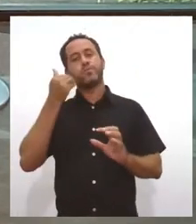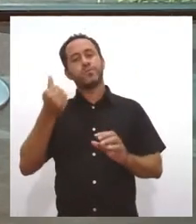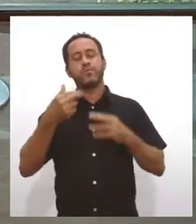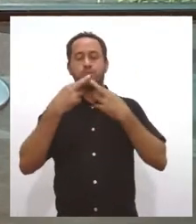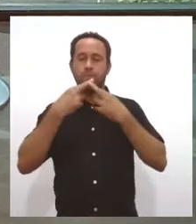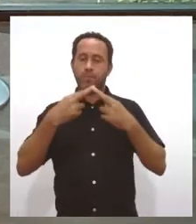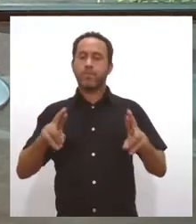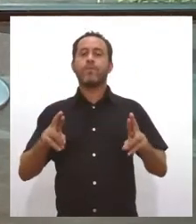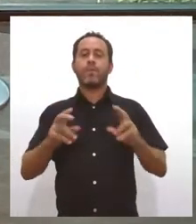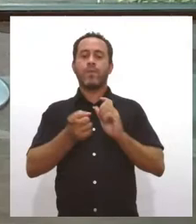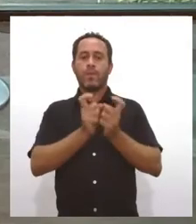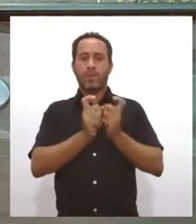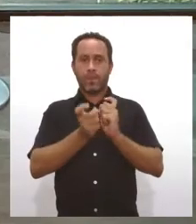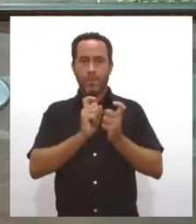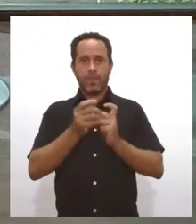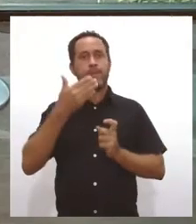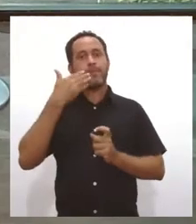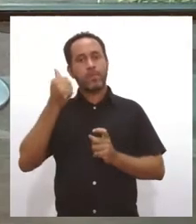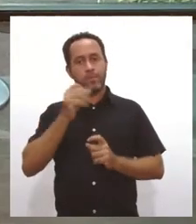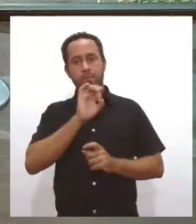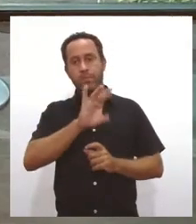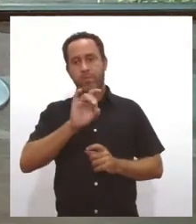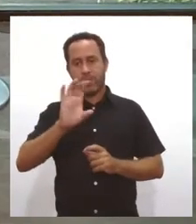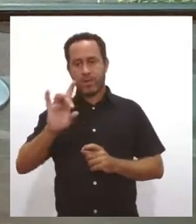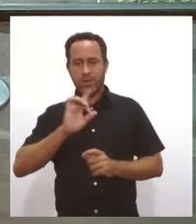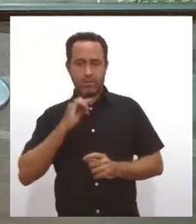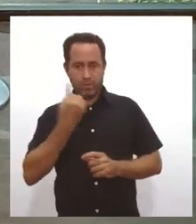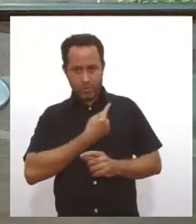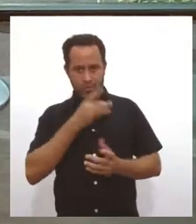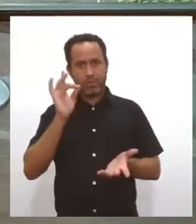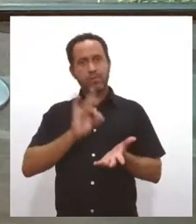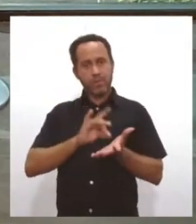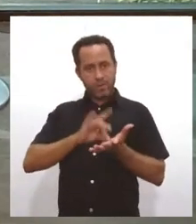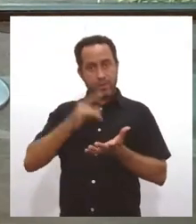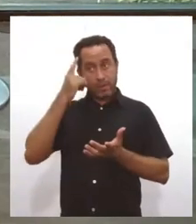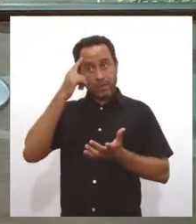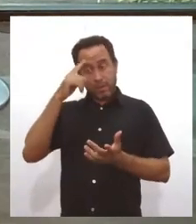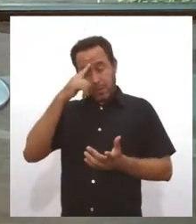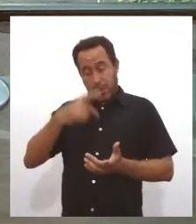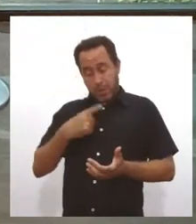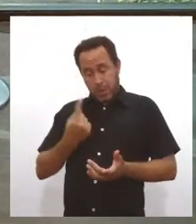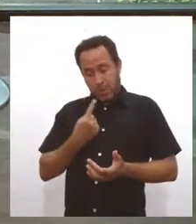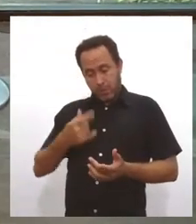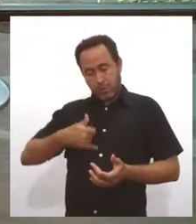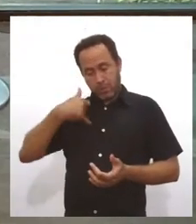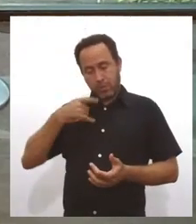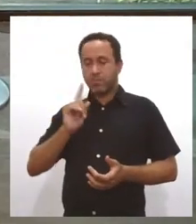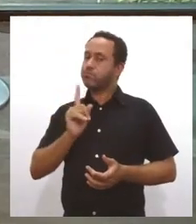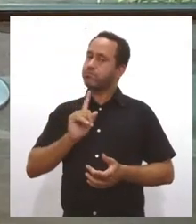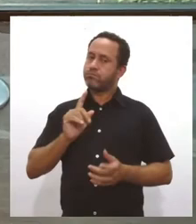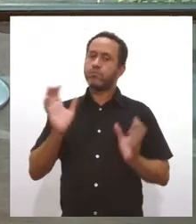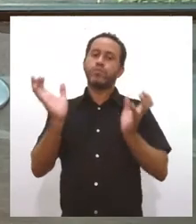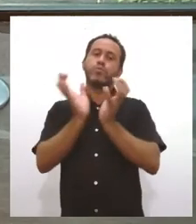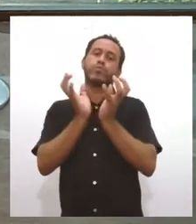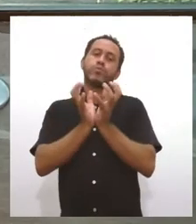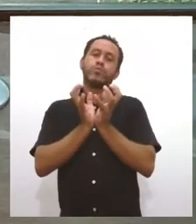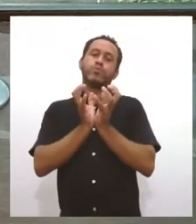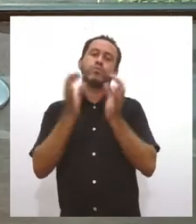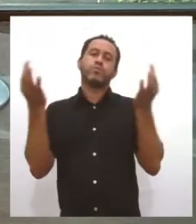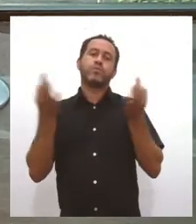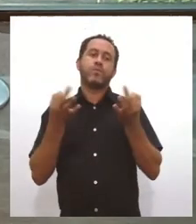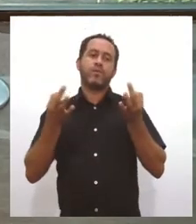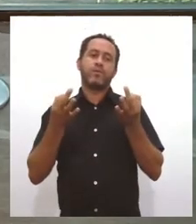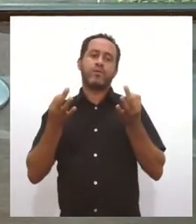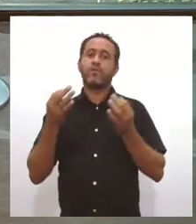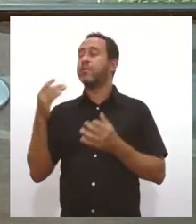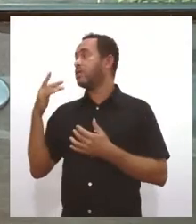discutir e decidir o que é melhor para cada um de nós, né? E não pensando no eu, mas pensando no coletivo, né, professora? No coletivo, perfeito. E aí, eu só gostaria de